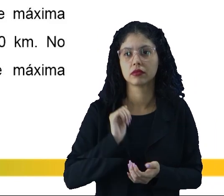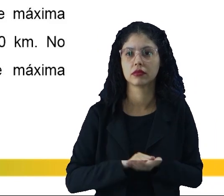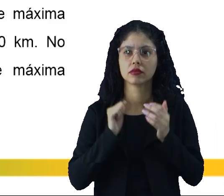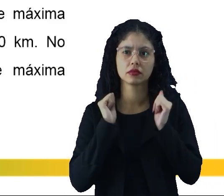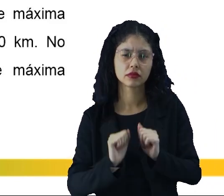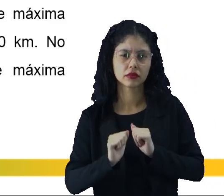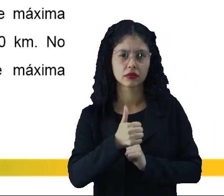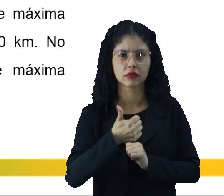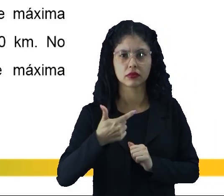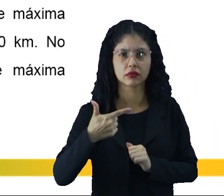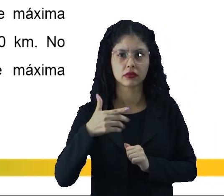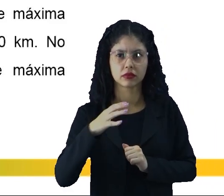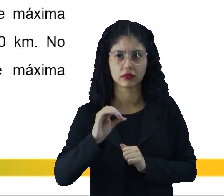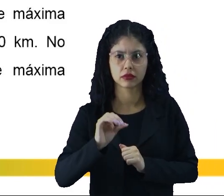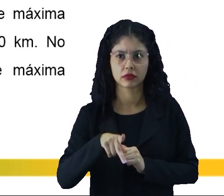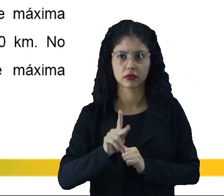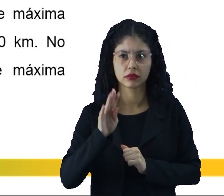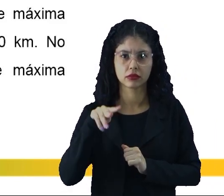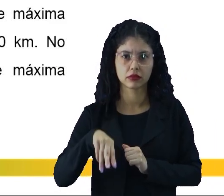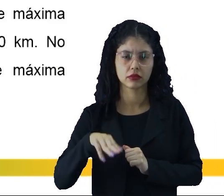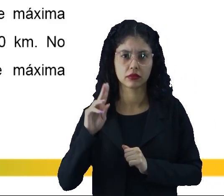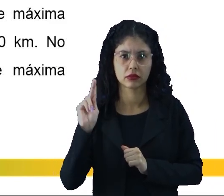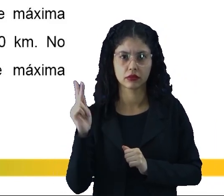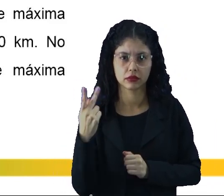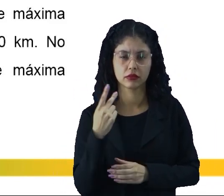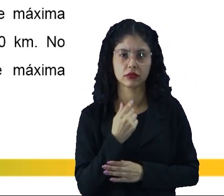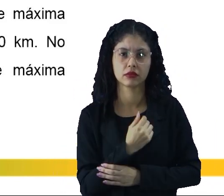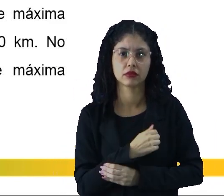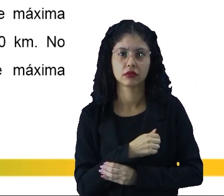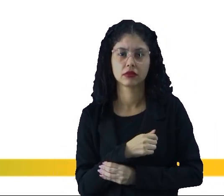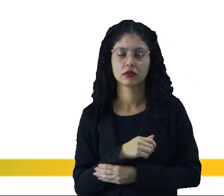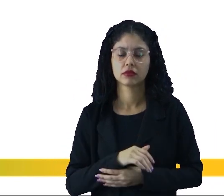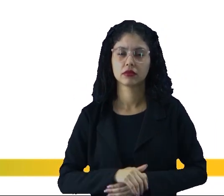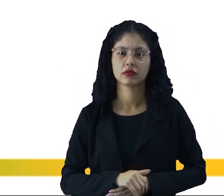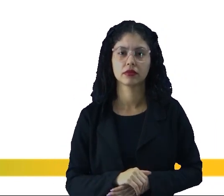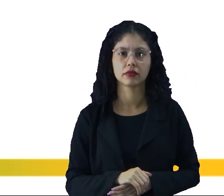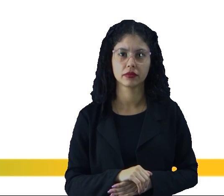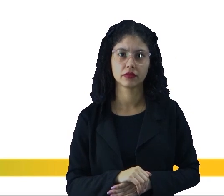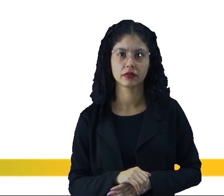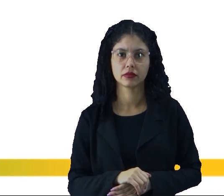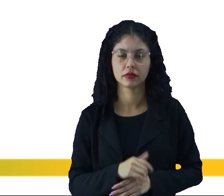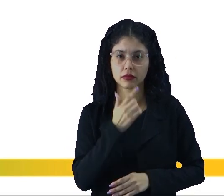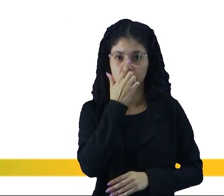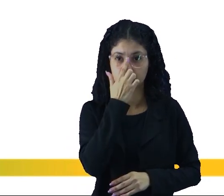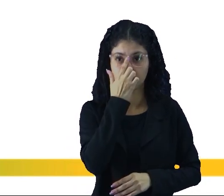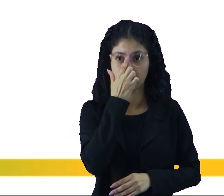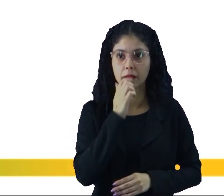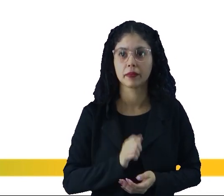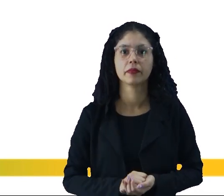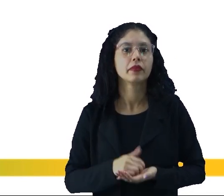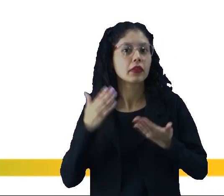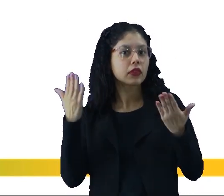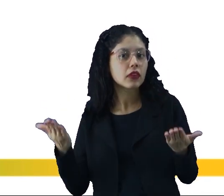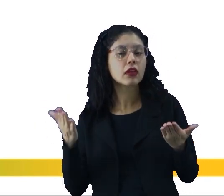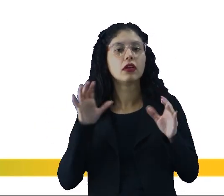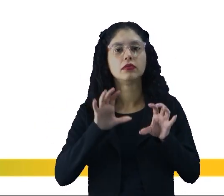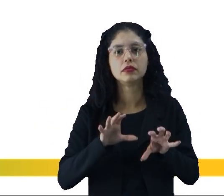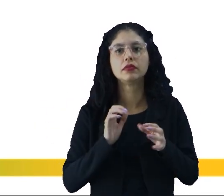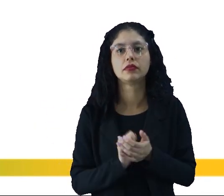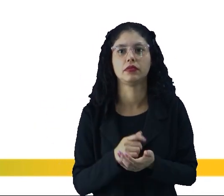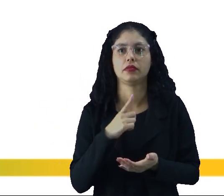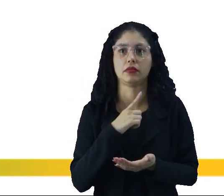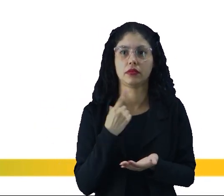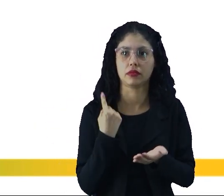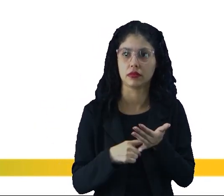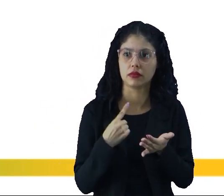máxima permitida é 120 km por hora supondo que as condições